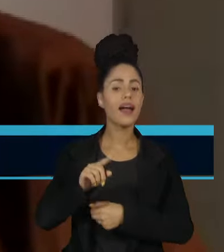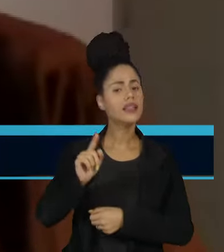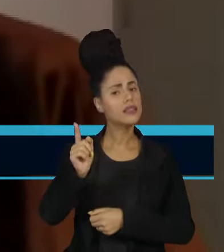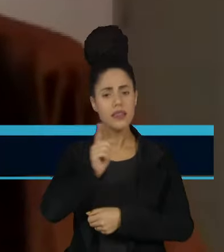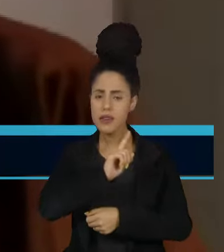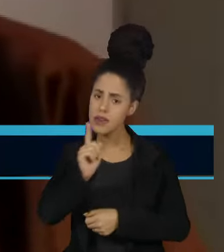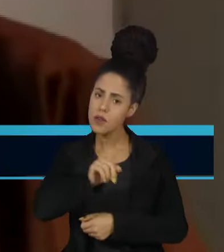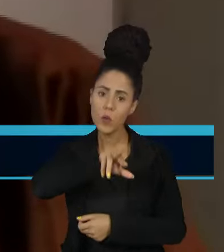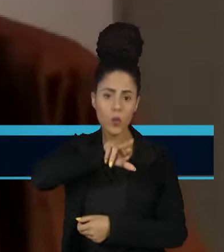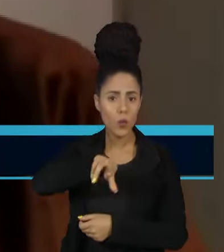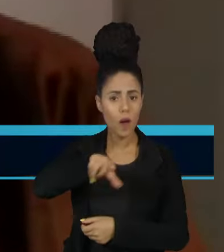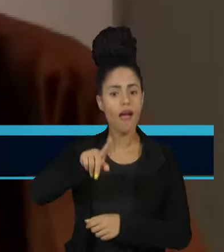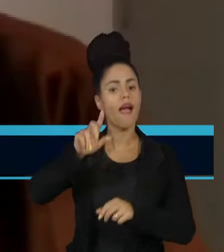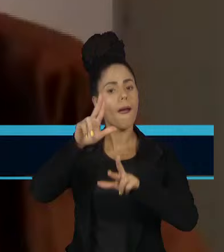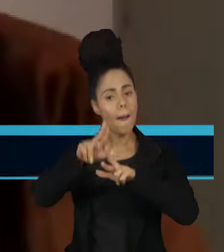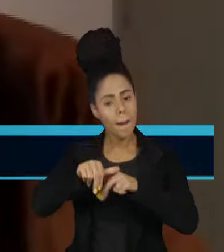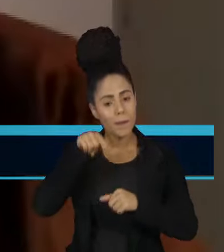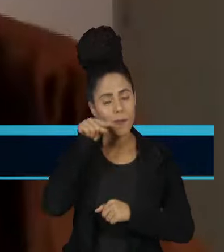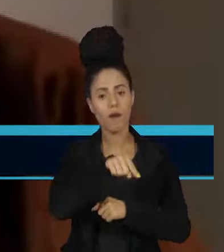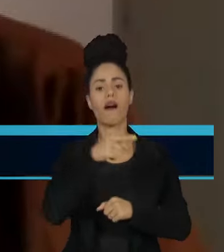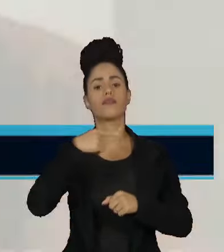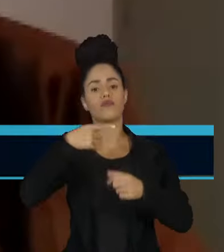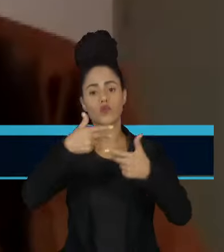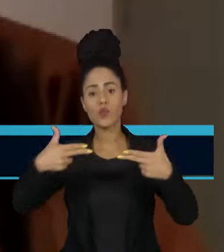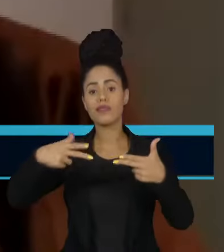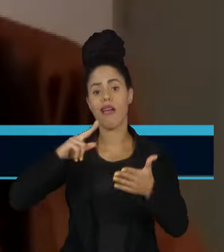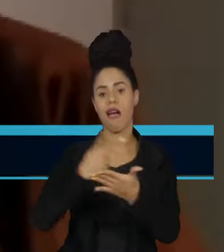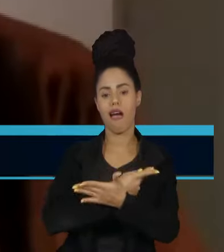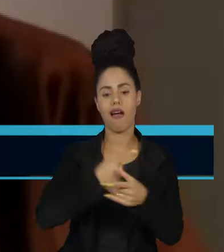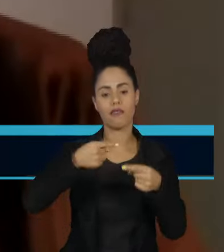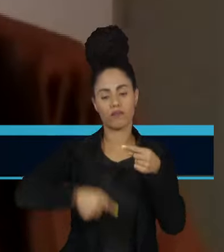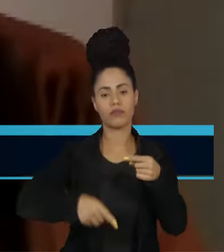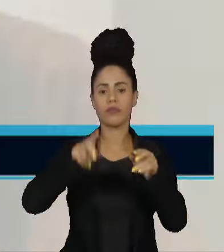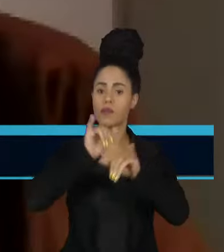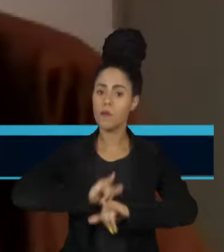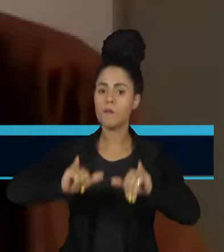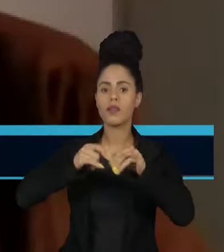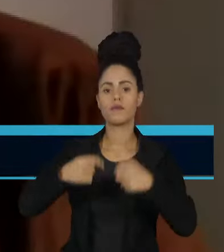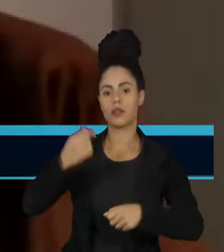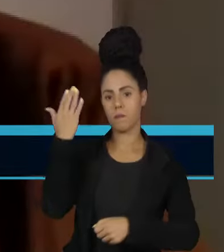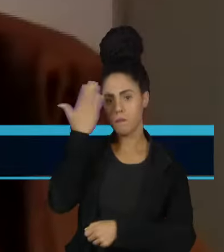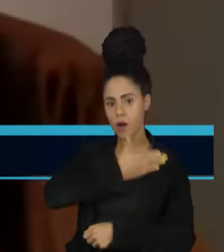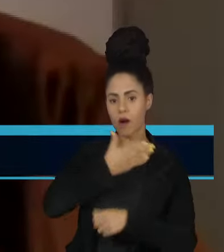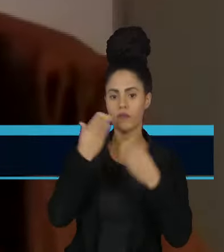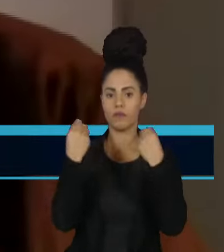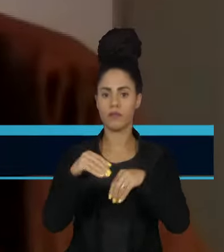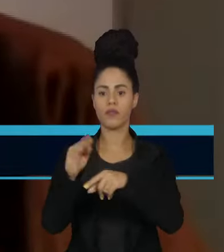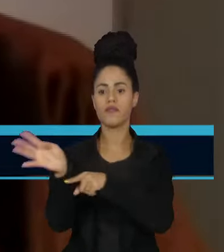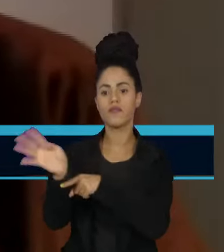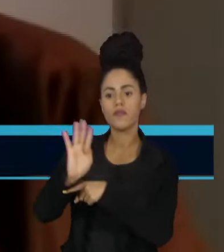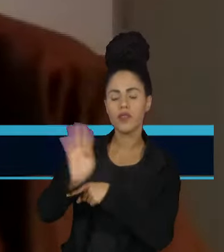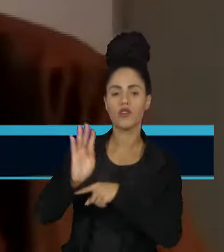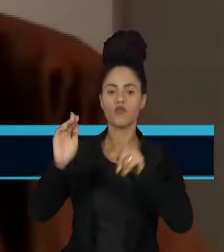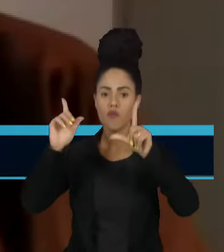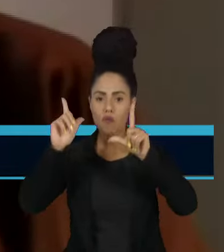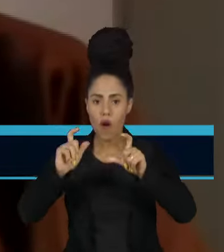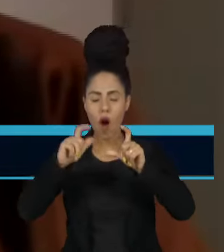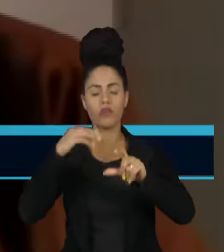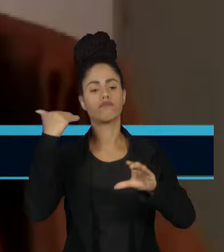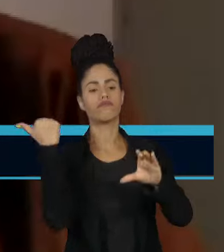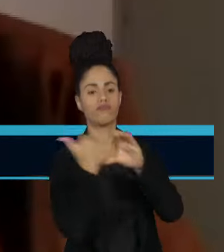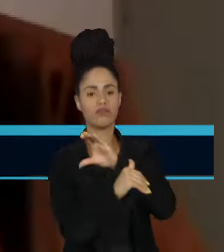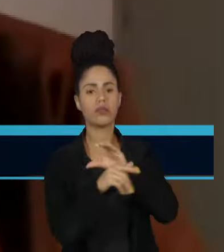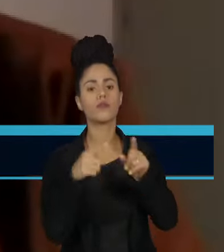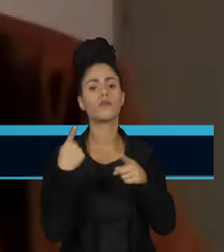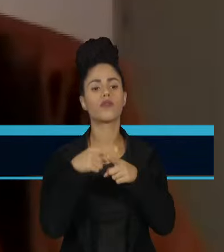ficar enchendo o Pardal de denúncias sem fundamento. Você tem que colocar provas. Então manda o vídeo, manda a fotografia, que aí você